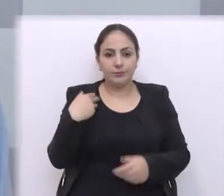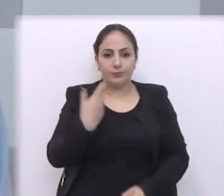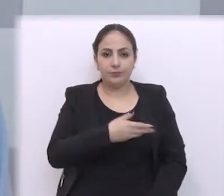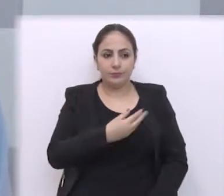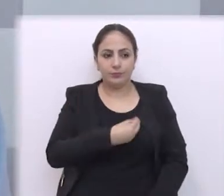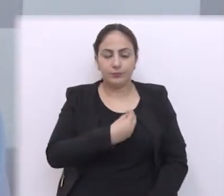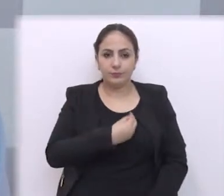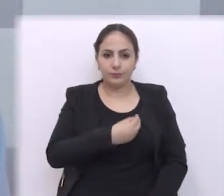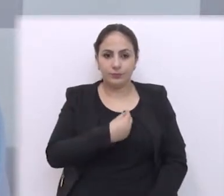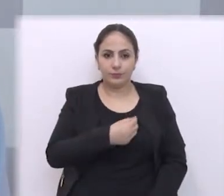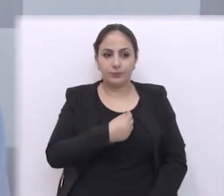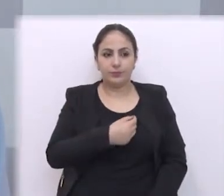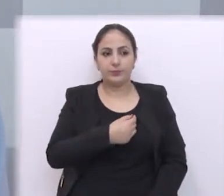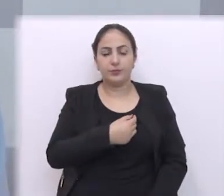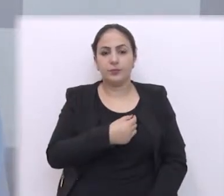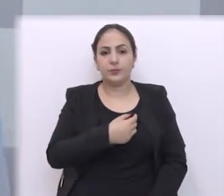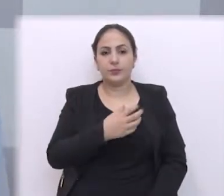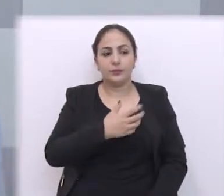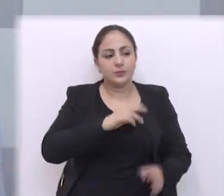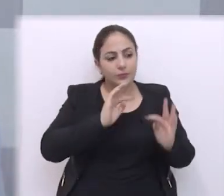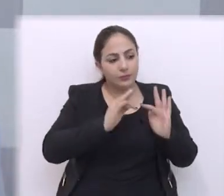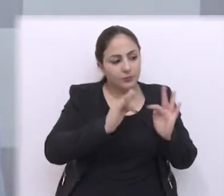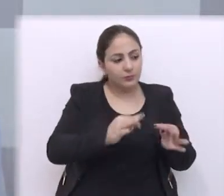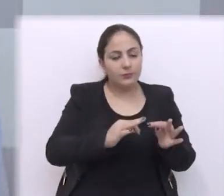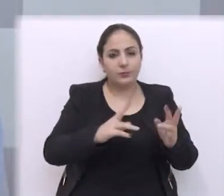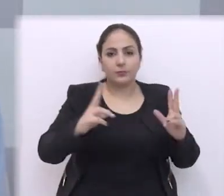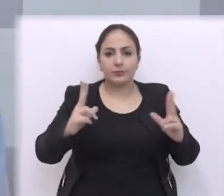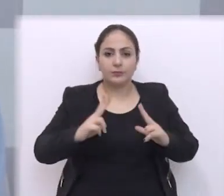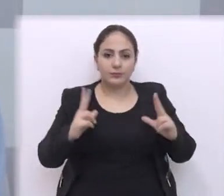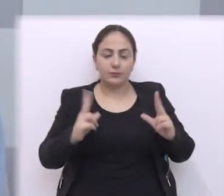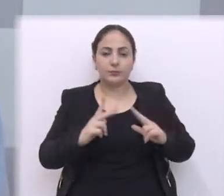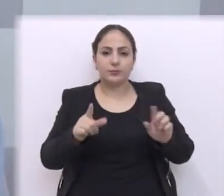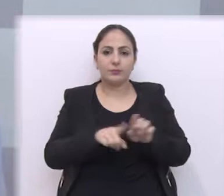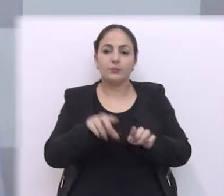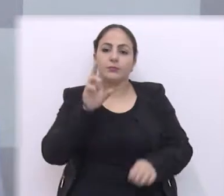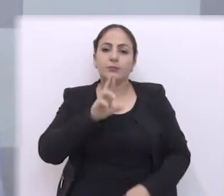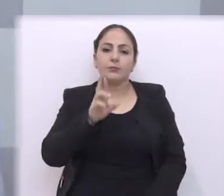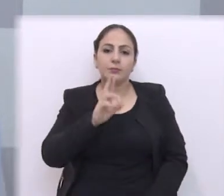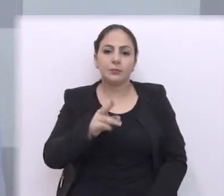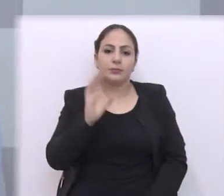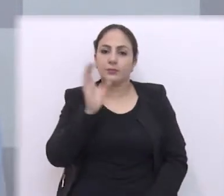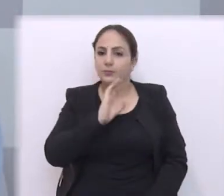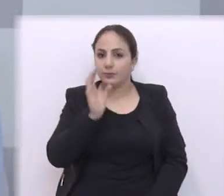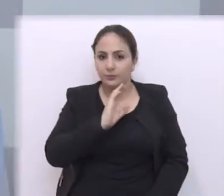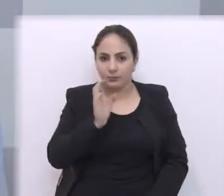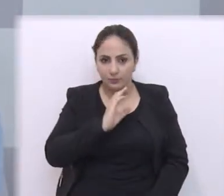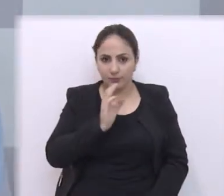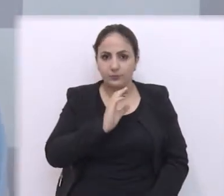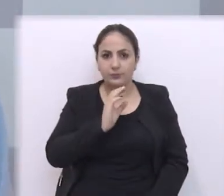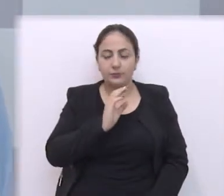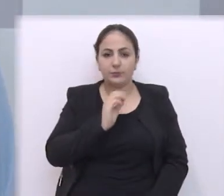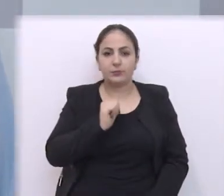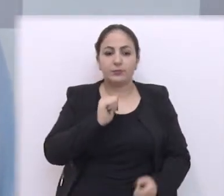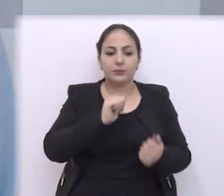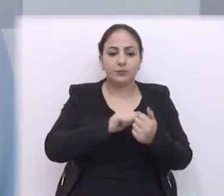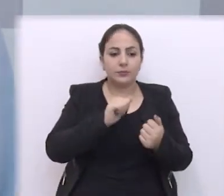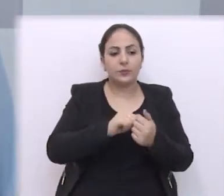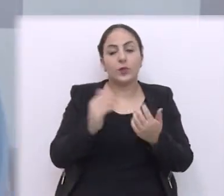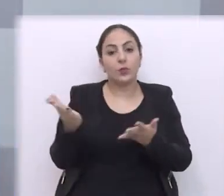que a gente vive de alta tecnologia, individualidade e resultados imediatos